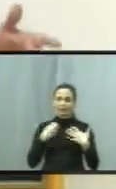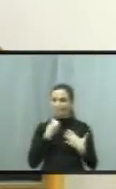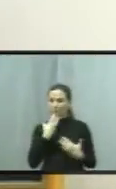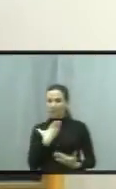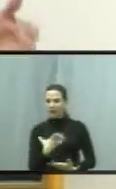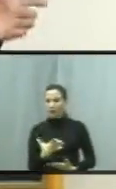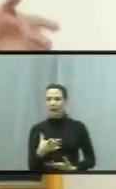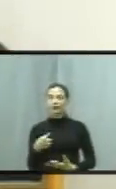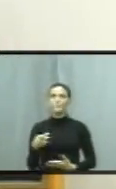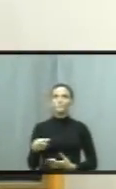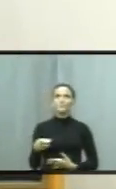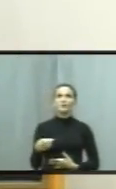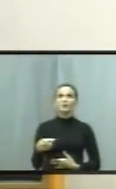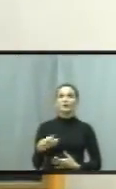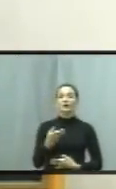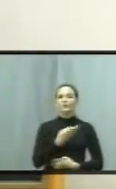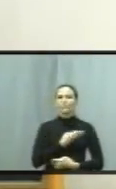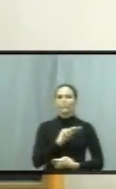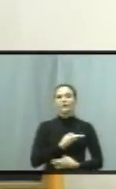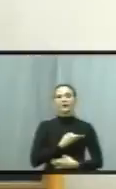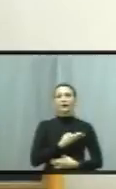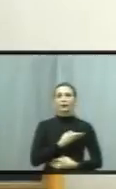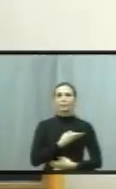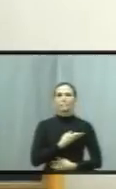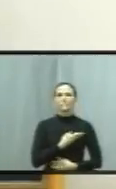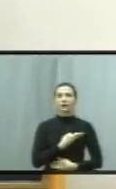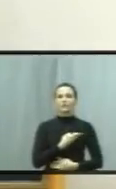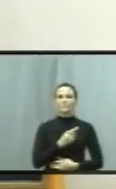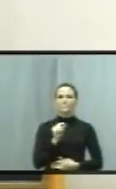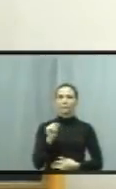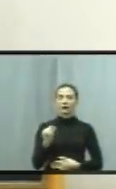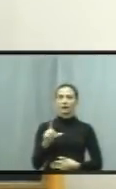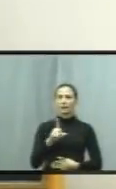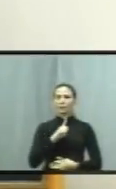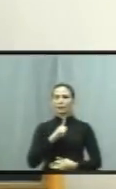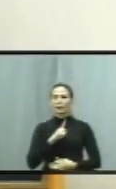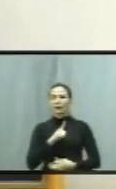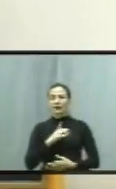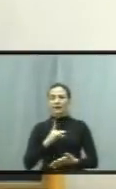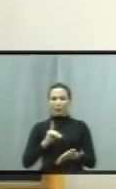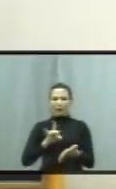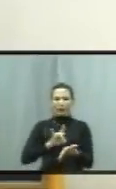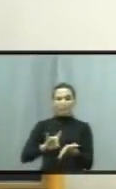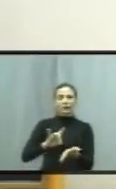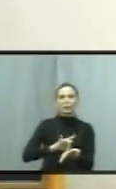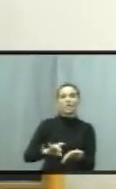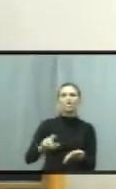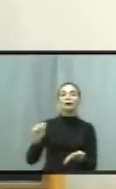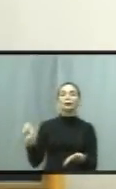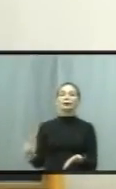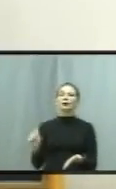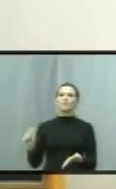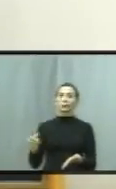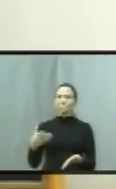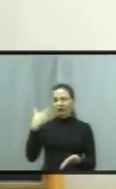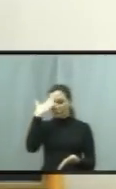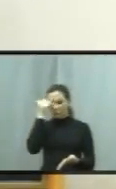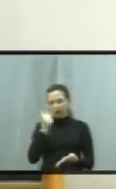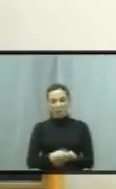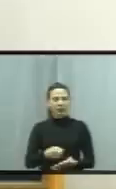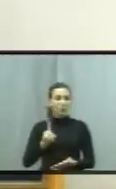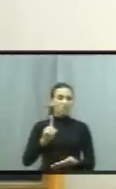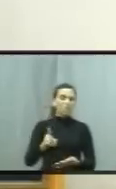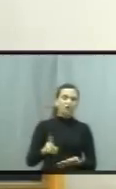desculpo você, mas como o nosso colega, que tenha algum inimigo em Araraquara. Com certeza não, quero crer que